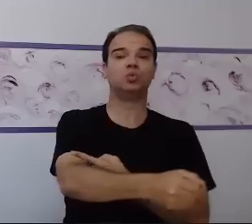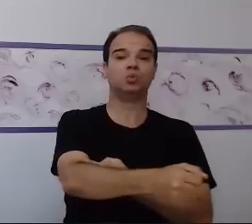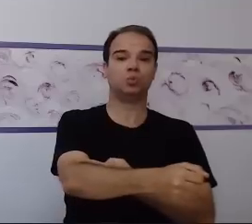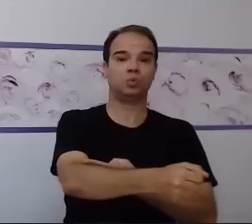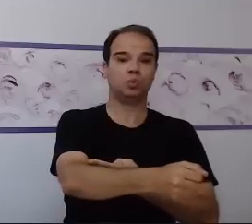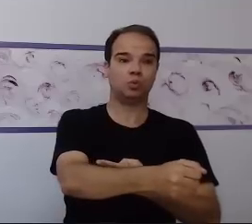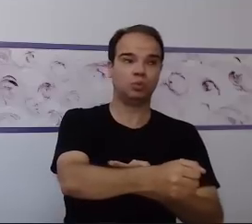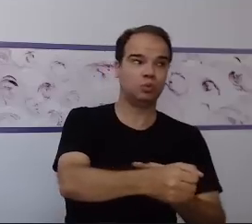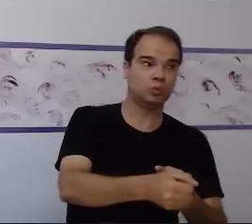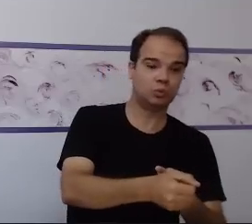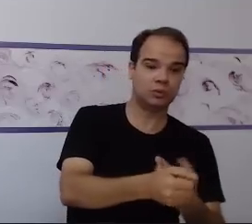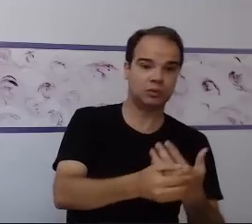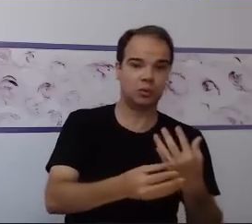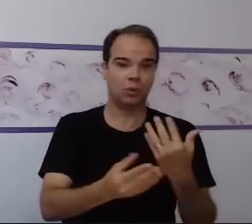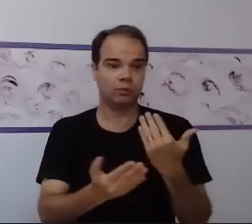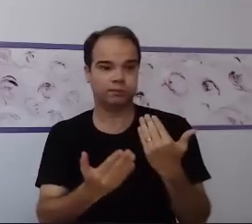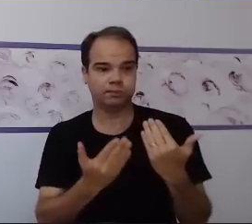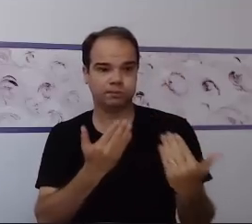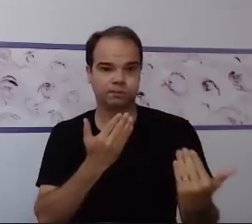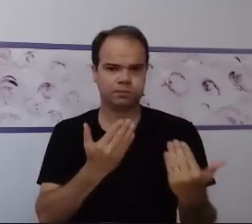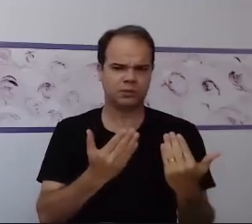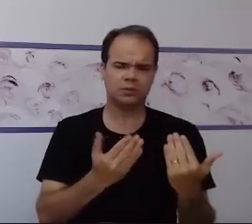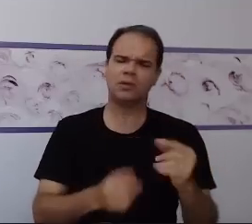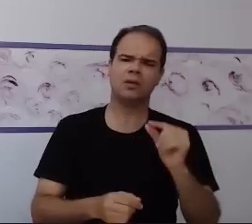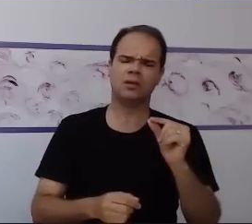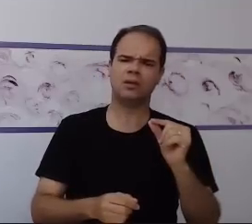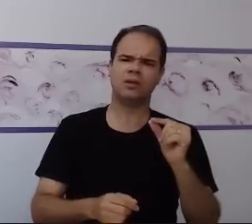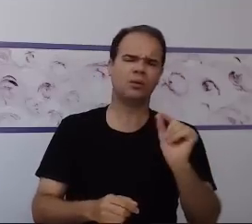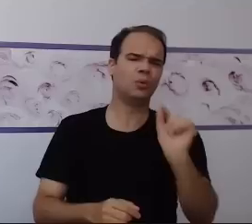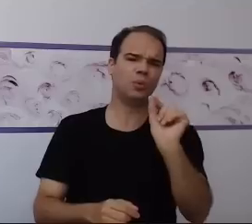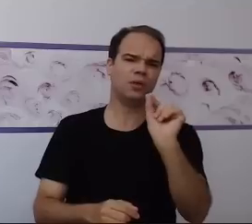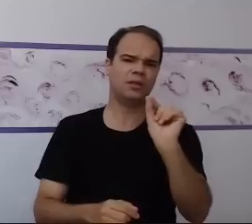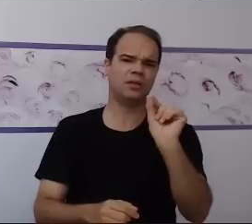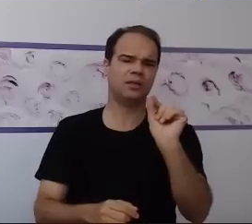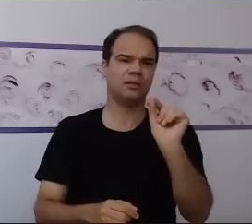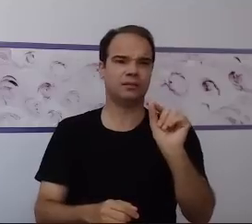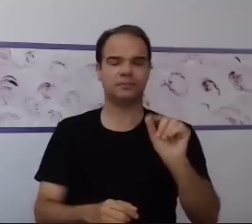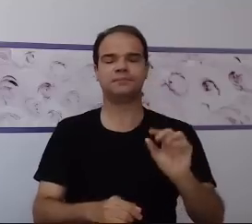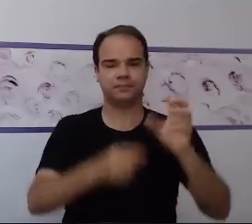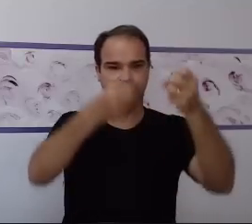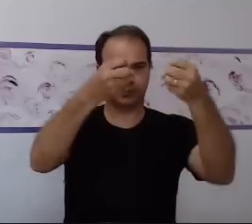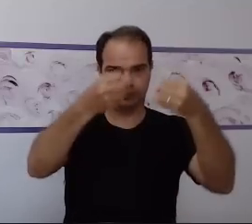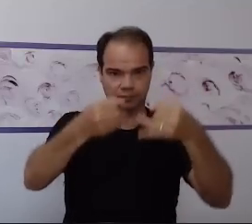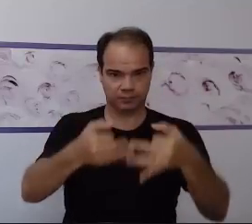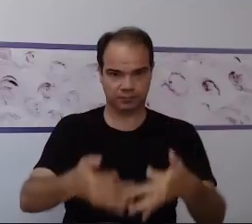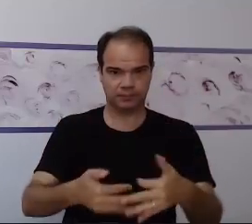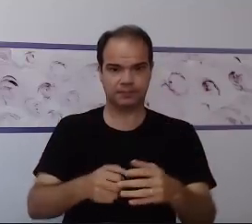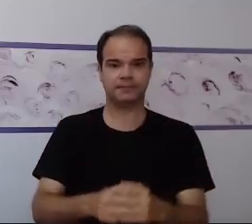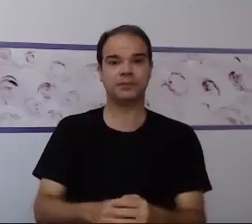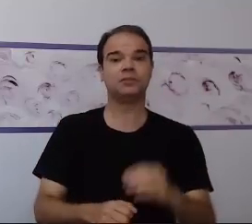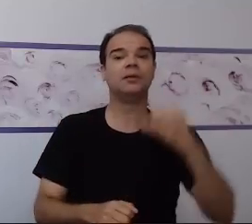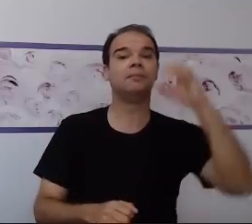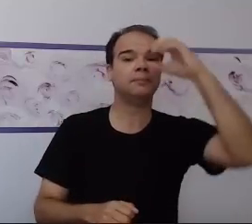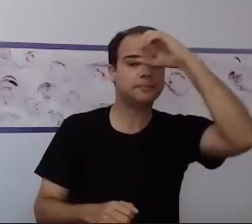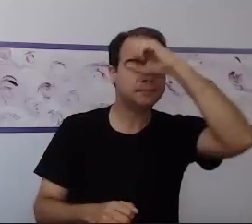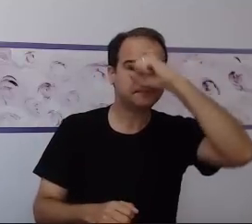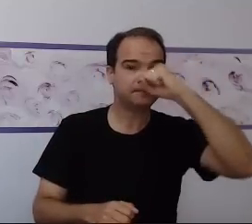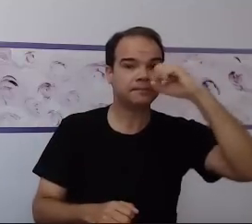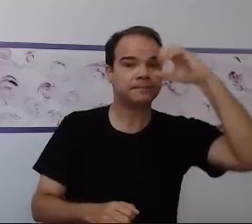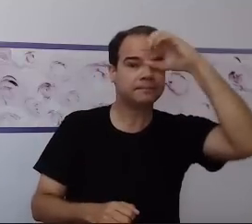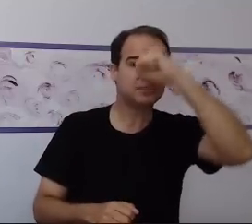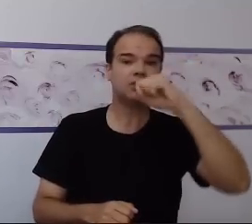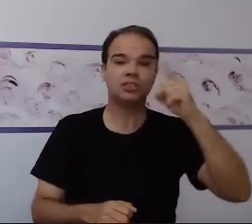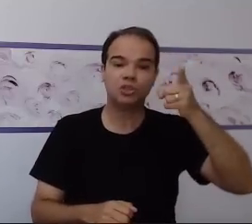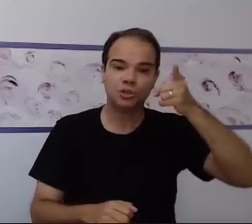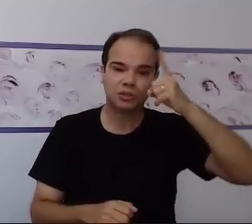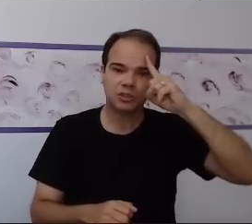O que é isso? Comprometimento de condutas sociais. É a aprendizagem do dia a